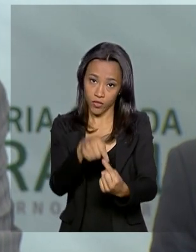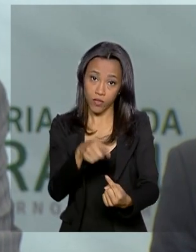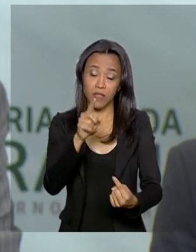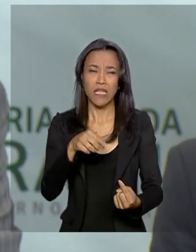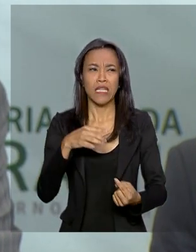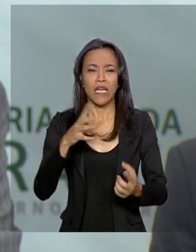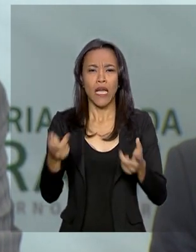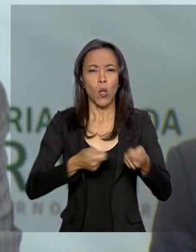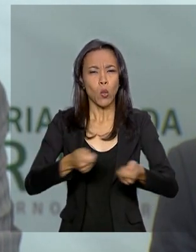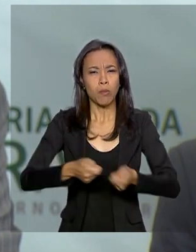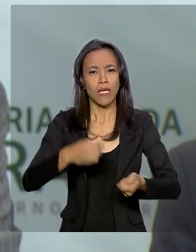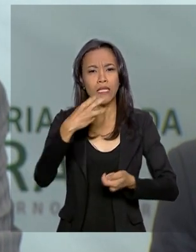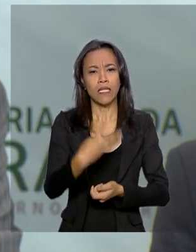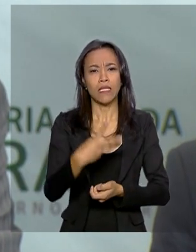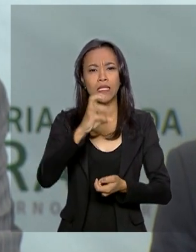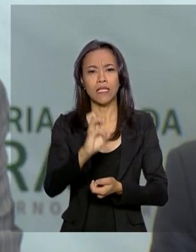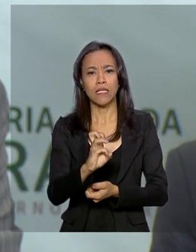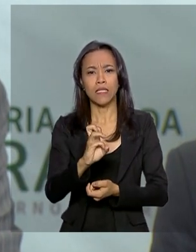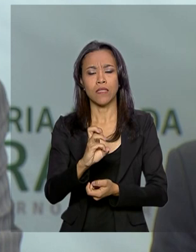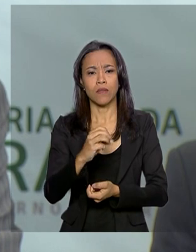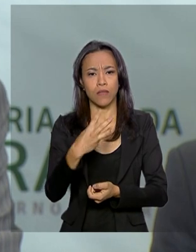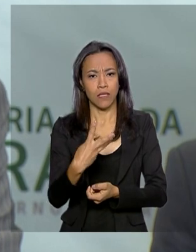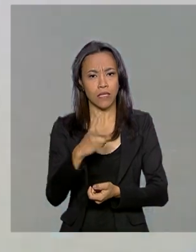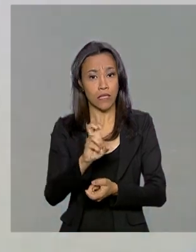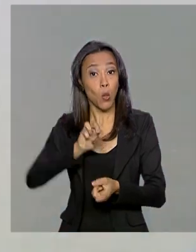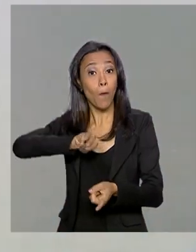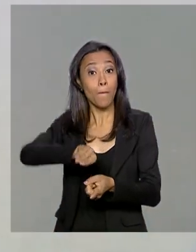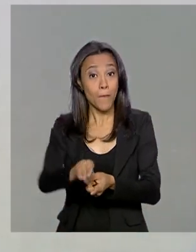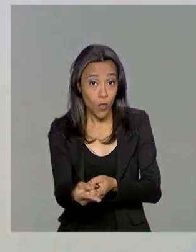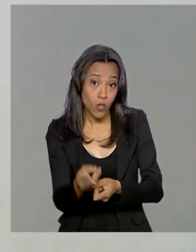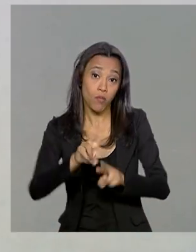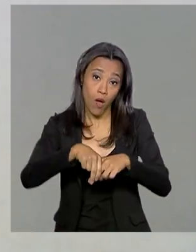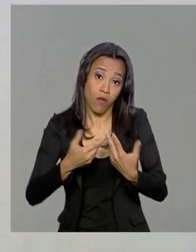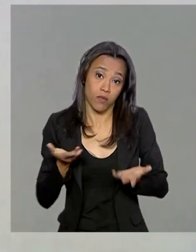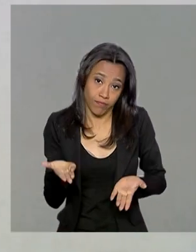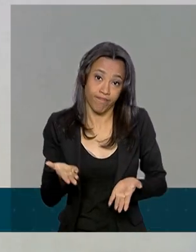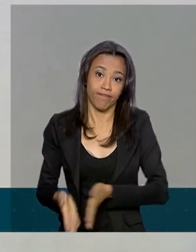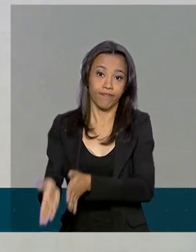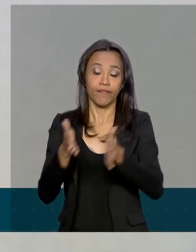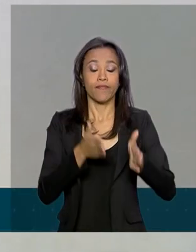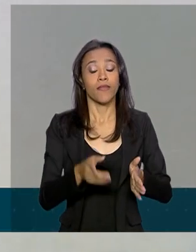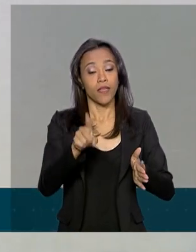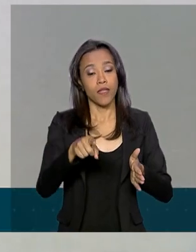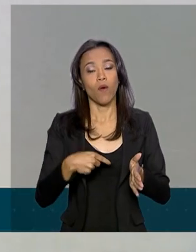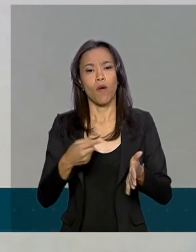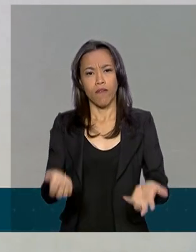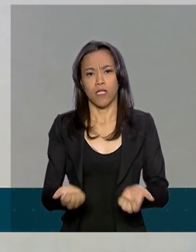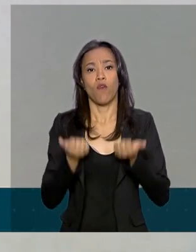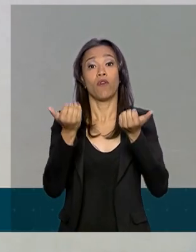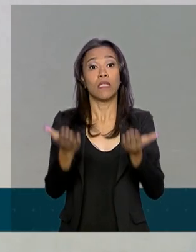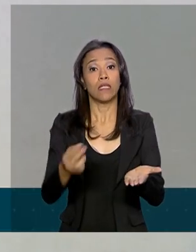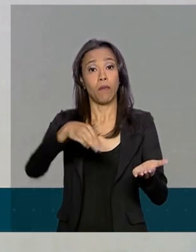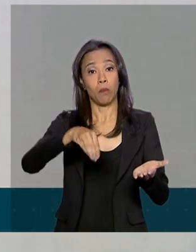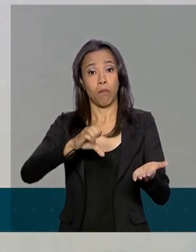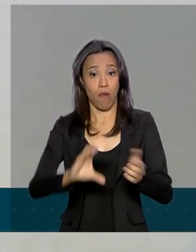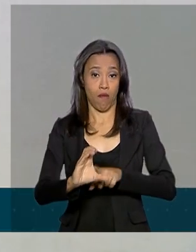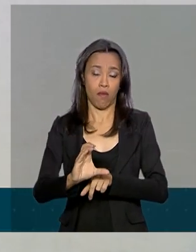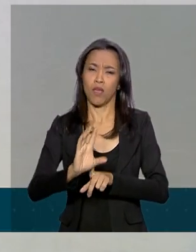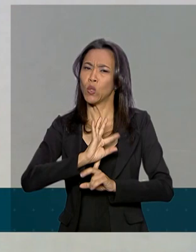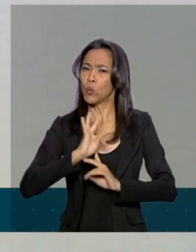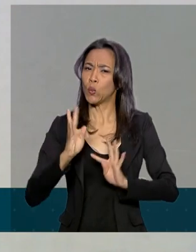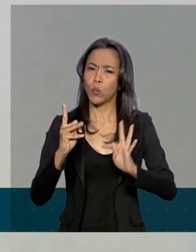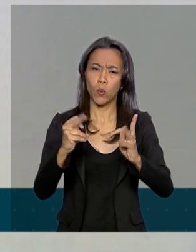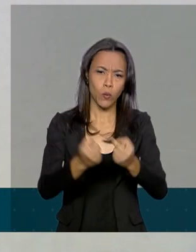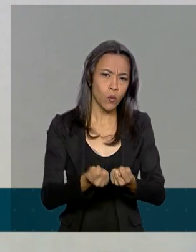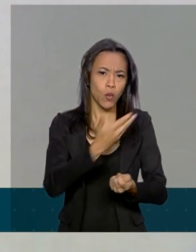35 milhões de reais por ano com essa medida. Além das atividades oferecidas pelo MEC, a ideia é que tudo